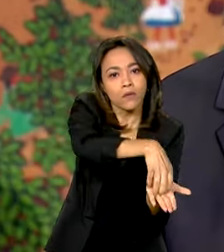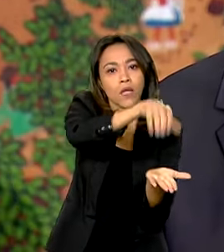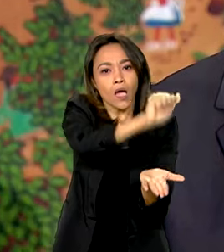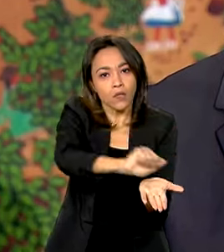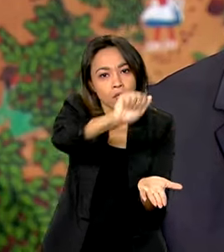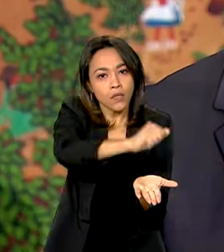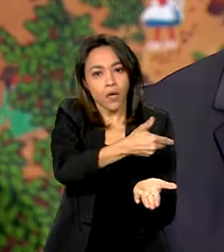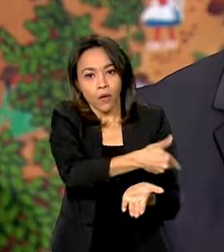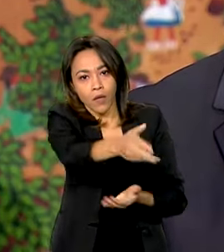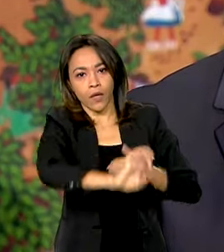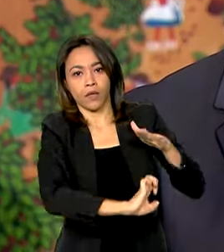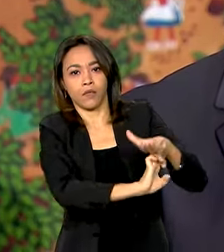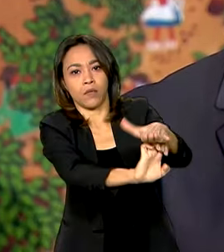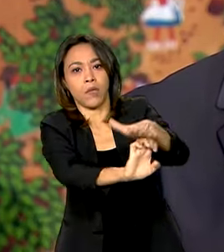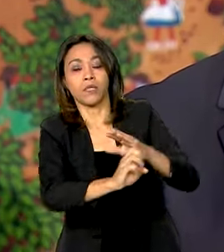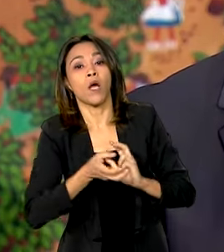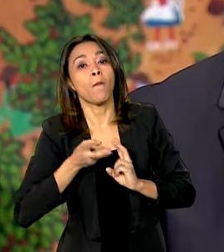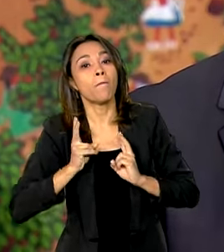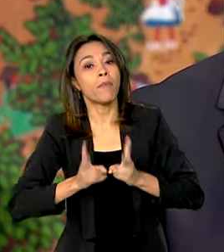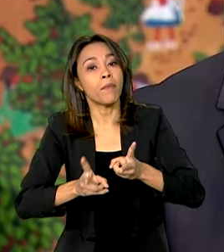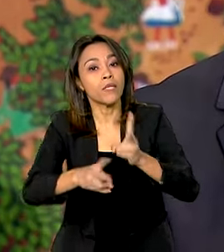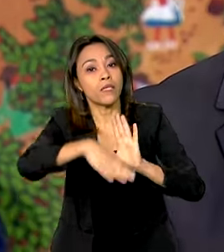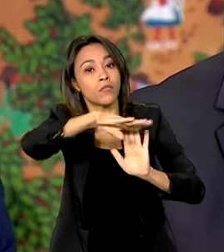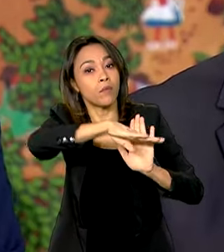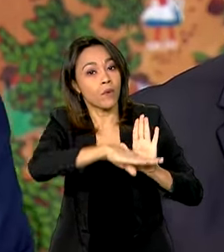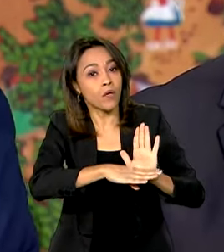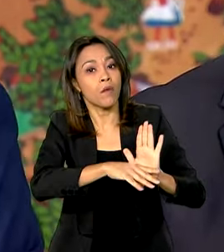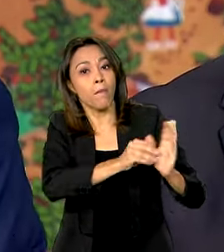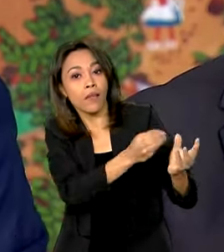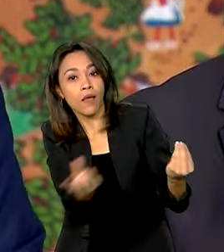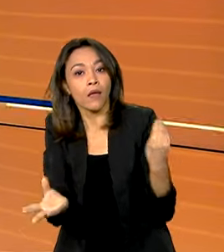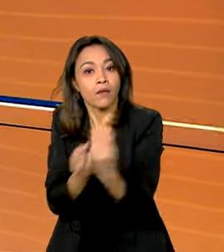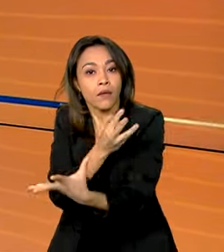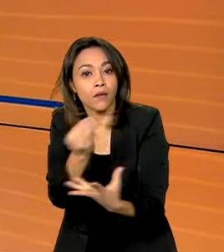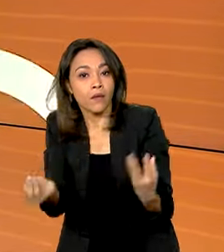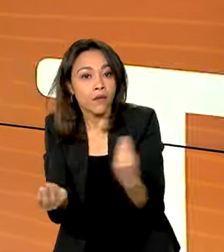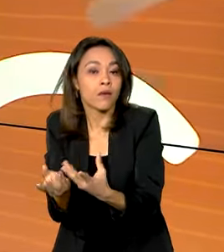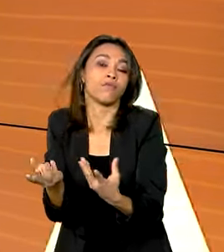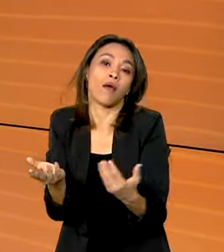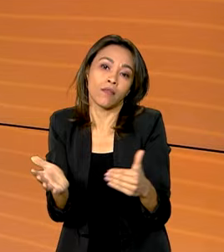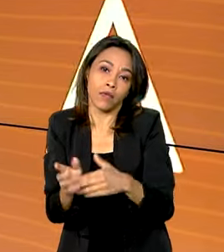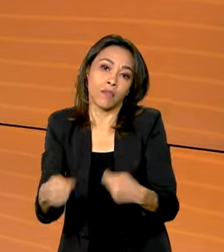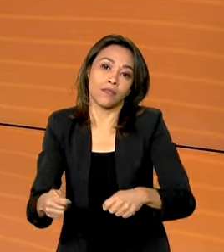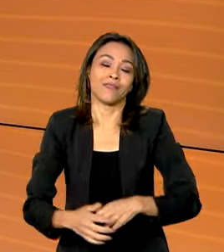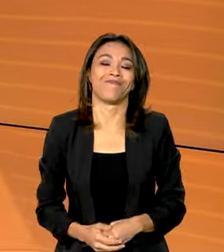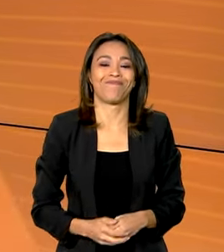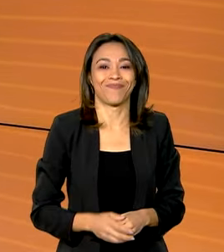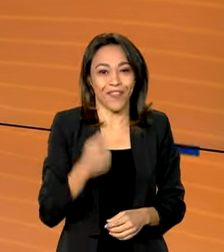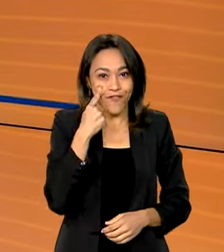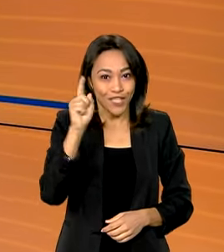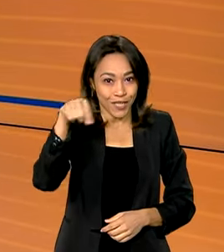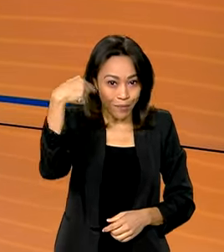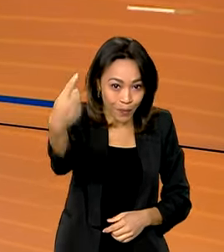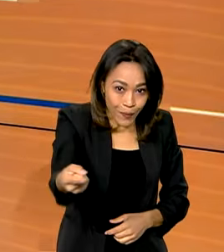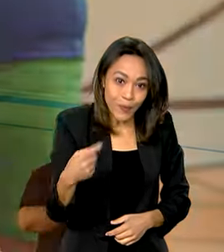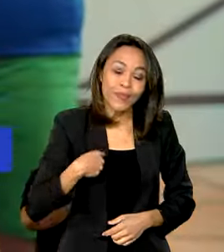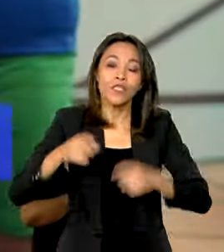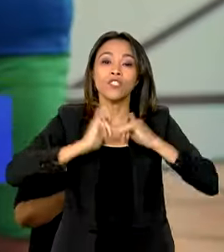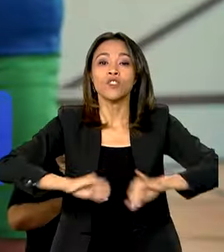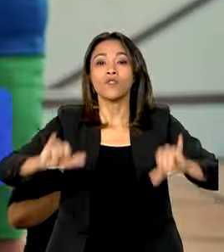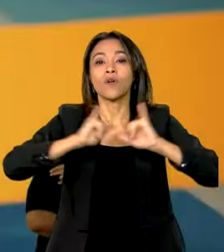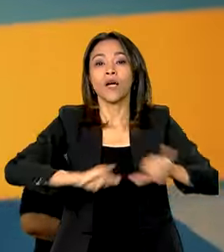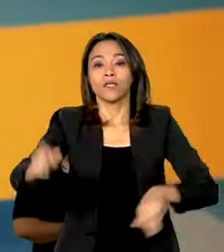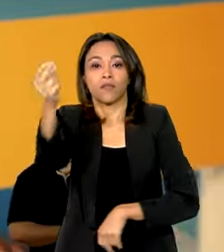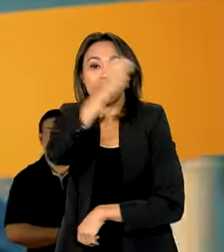permanente até quanto necessário a doação de proteínas também. Veja a seguir lançada a campanha de vacinação